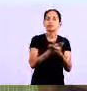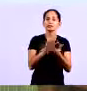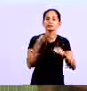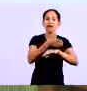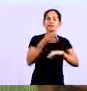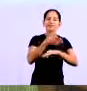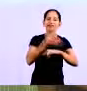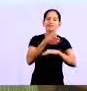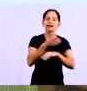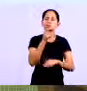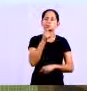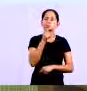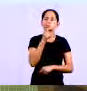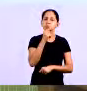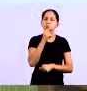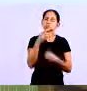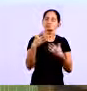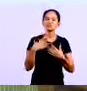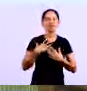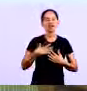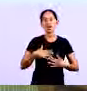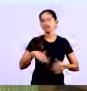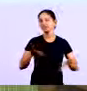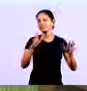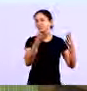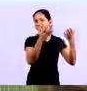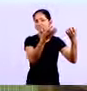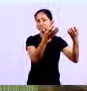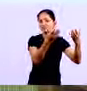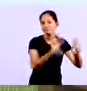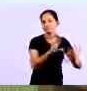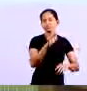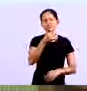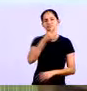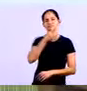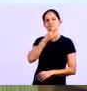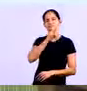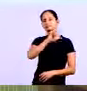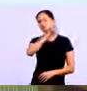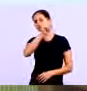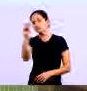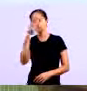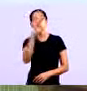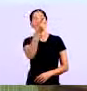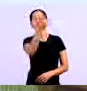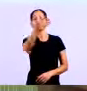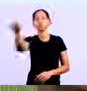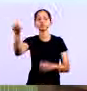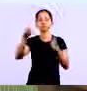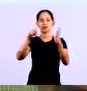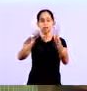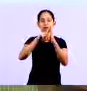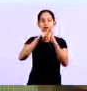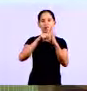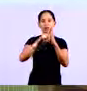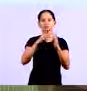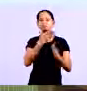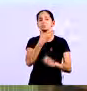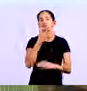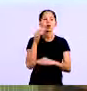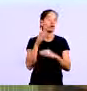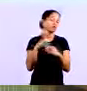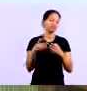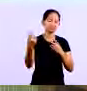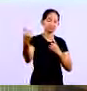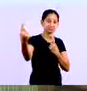produto Então você já fica insatisfeito A tendência é que você vai procurar Um concorrente Se o atendimento Do concorrente for bom Automaticamente Você vai começar A ir mais no